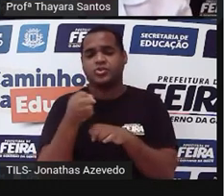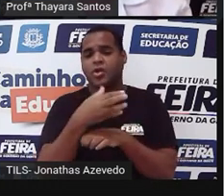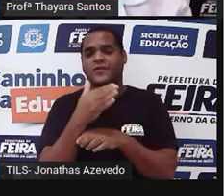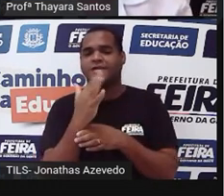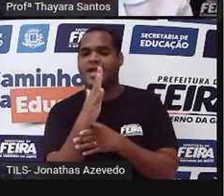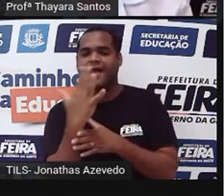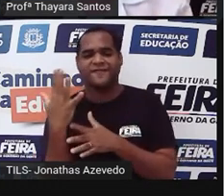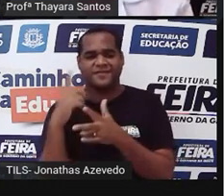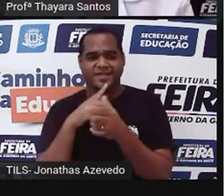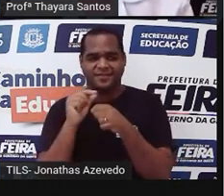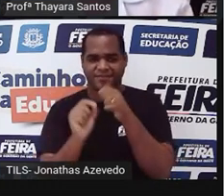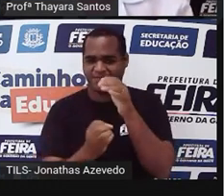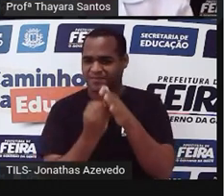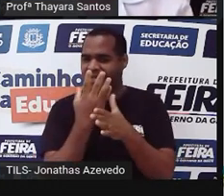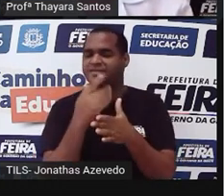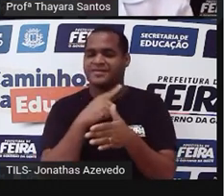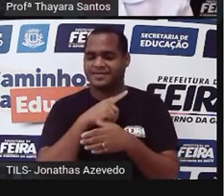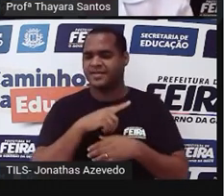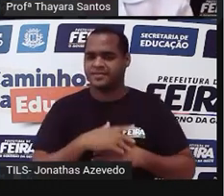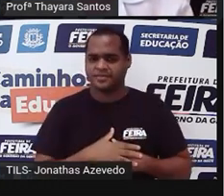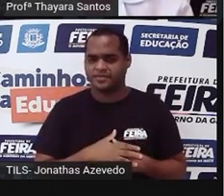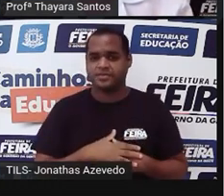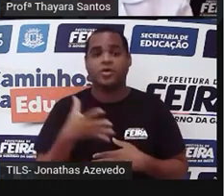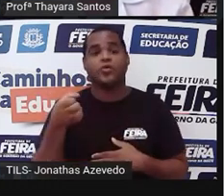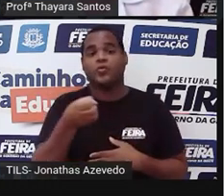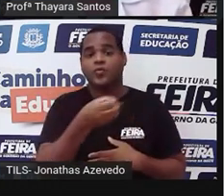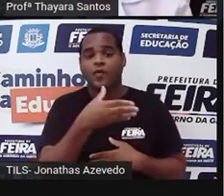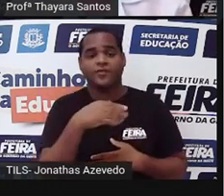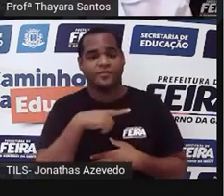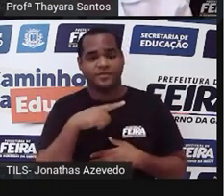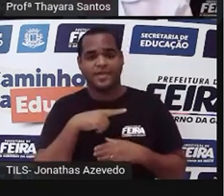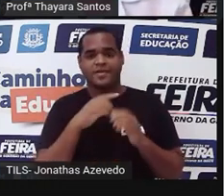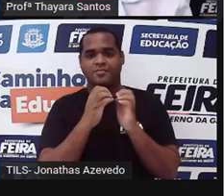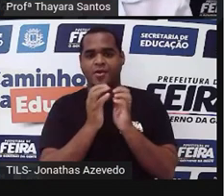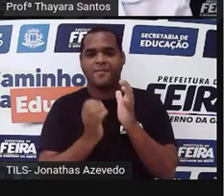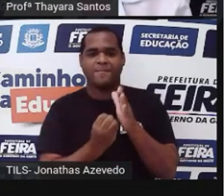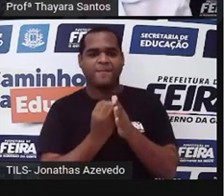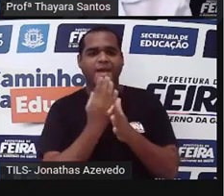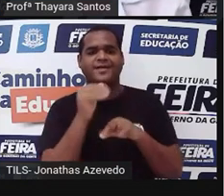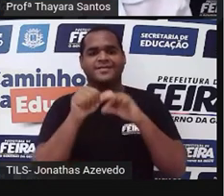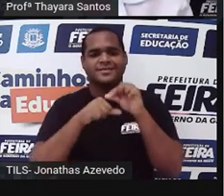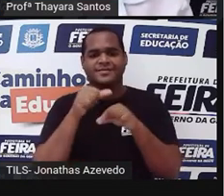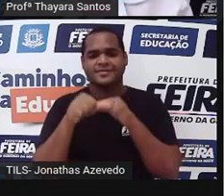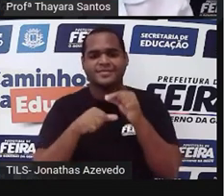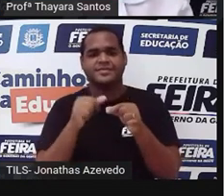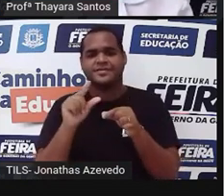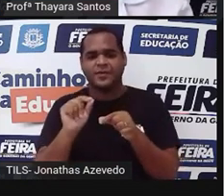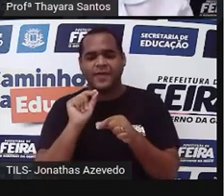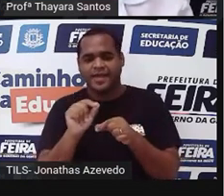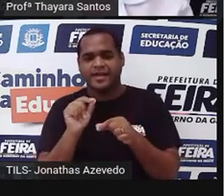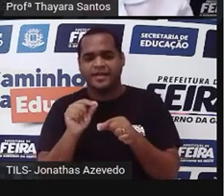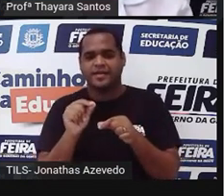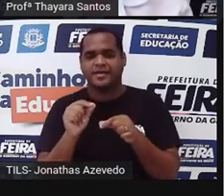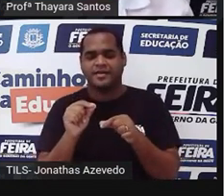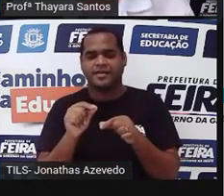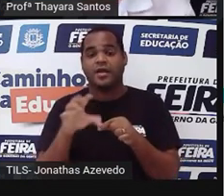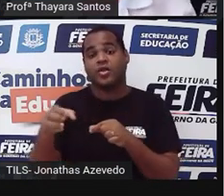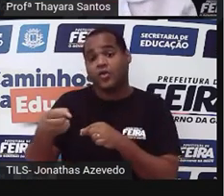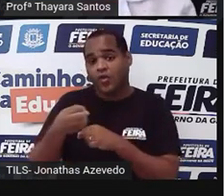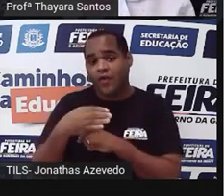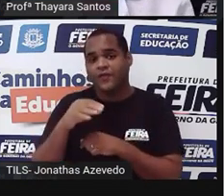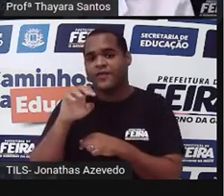que está sendo formada ali. E esse novo esporófito vai... Esse novo esporófito não, né? Esse